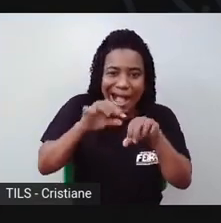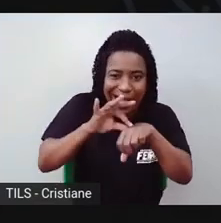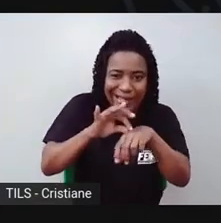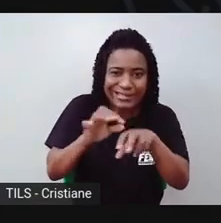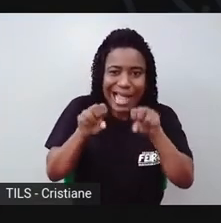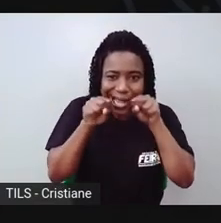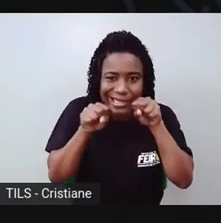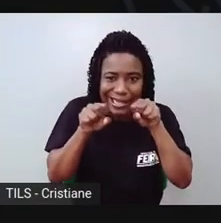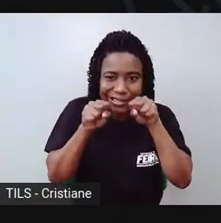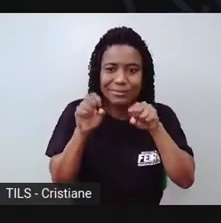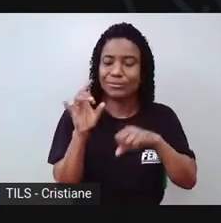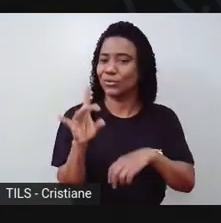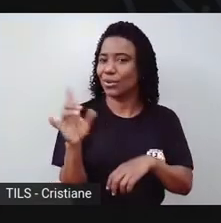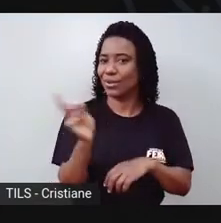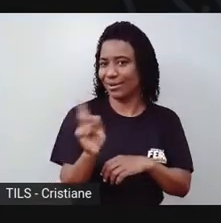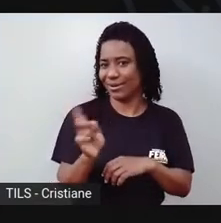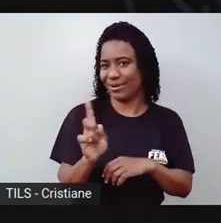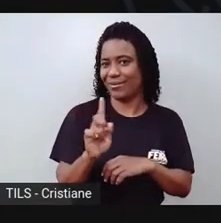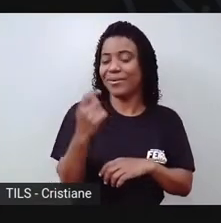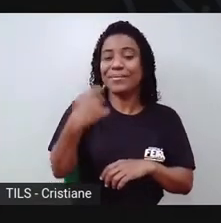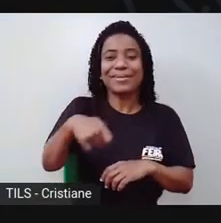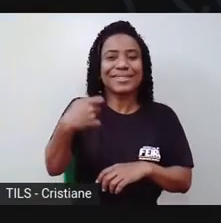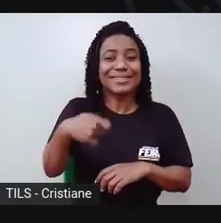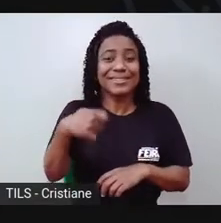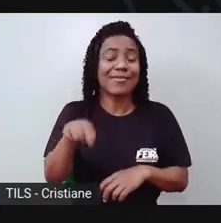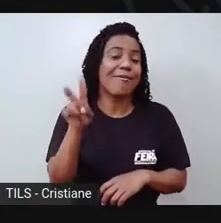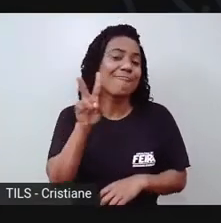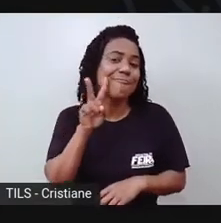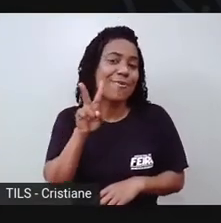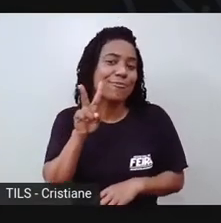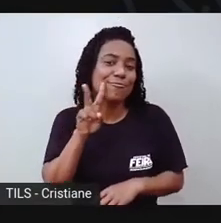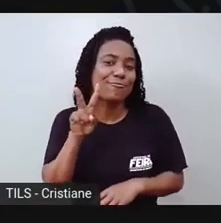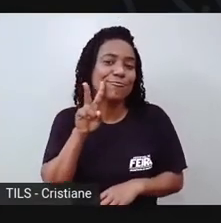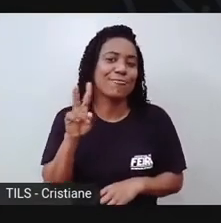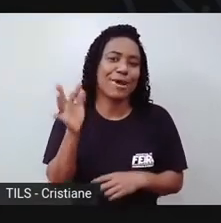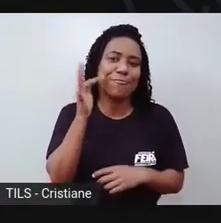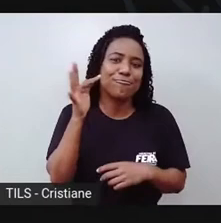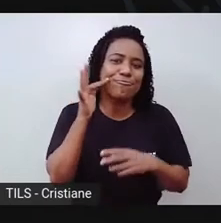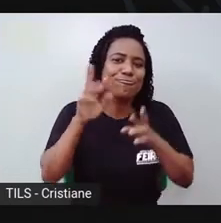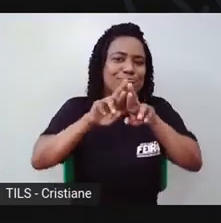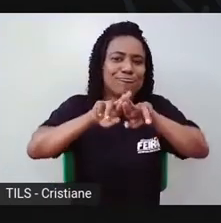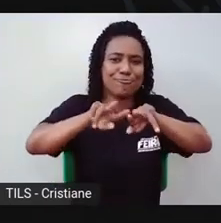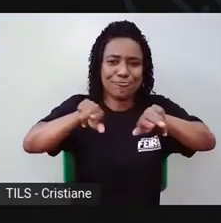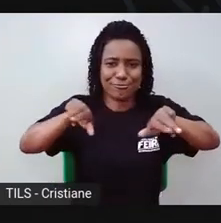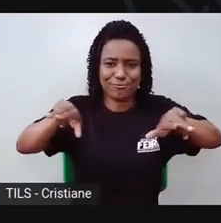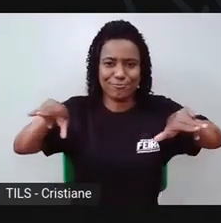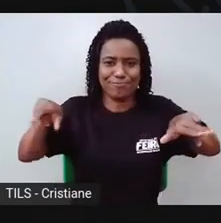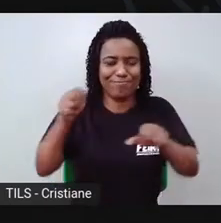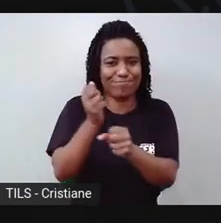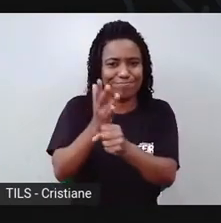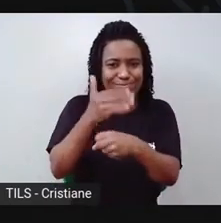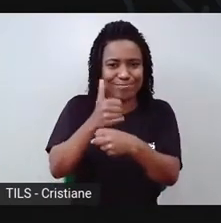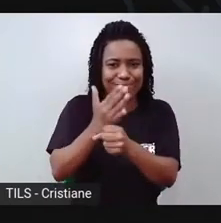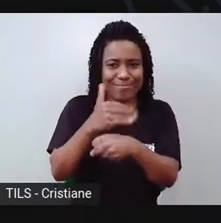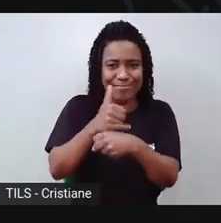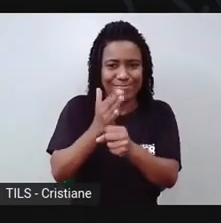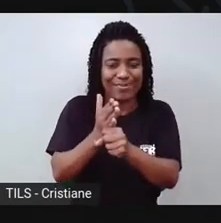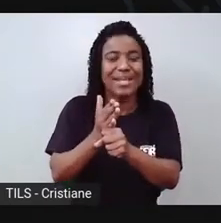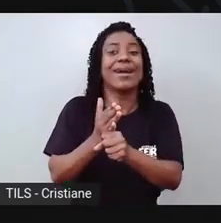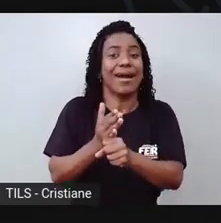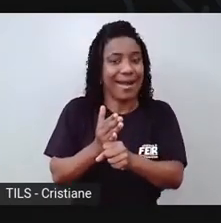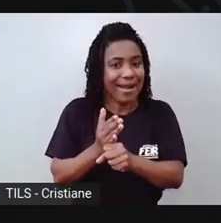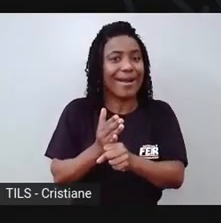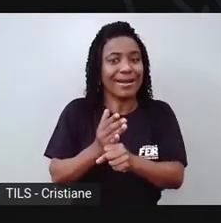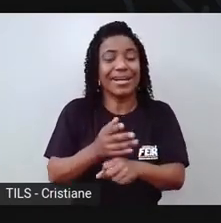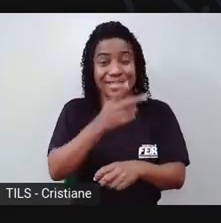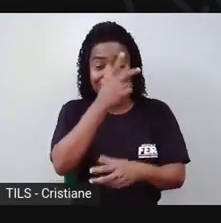tinha que comer algum vegetal, alguma verdura. Aí, o homem tornou agricultor. Vou